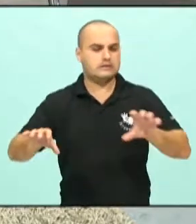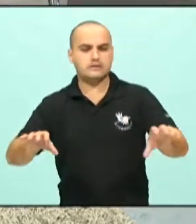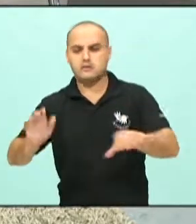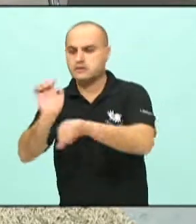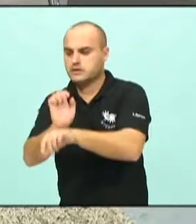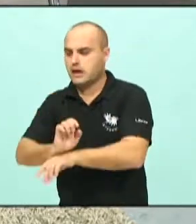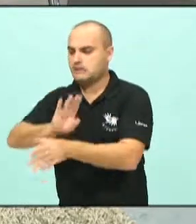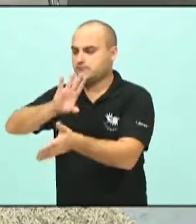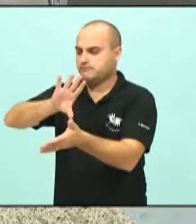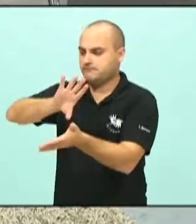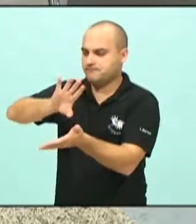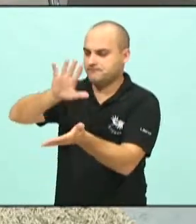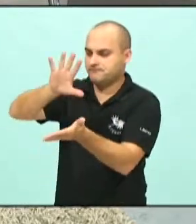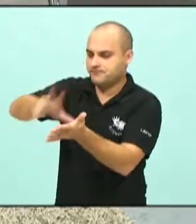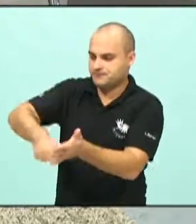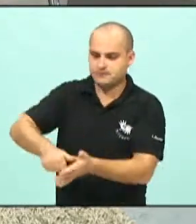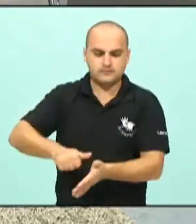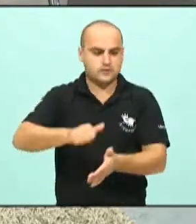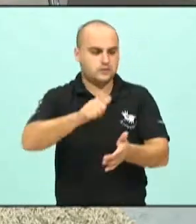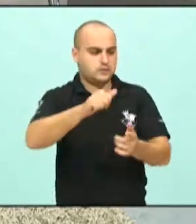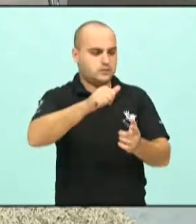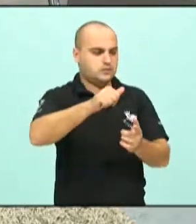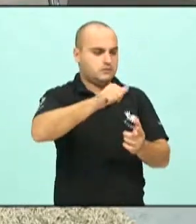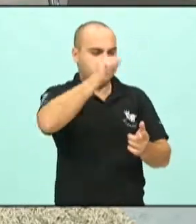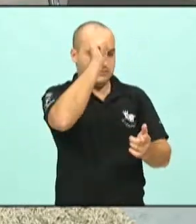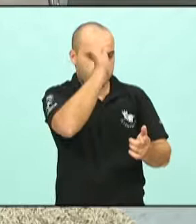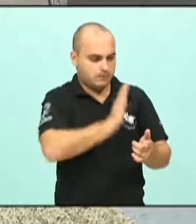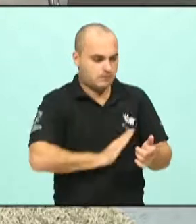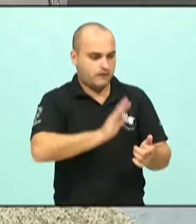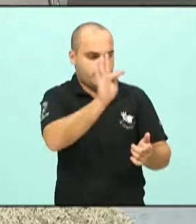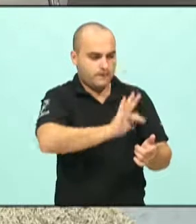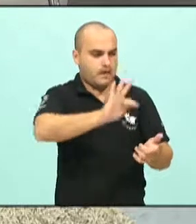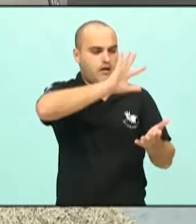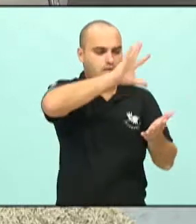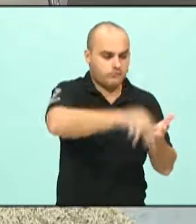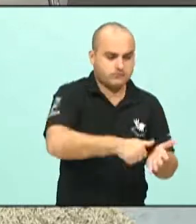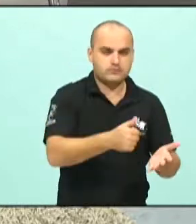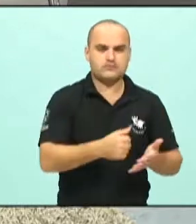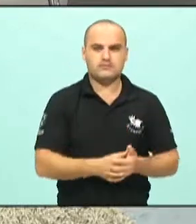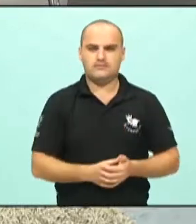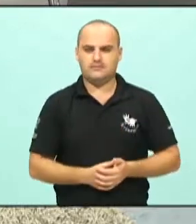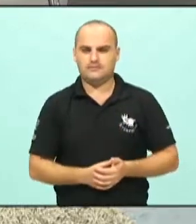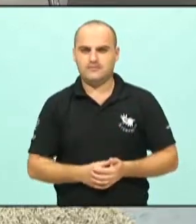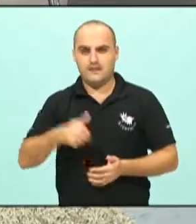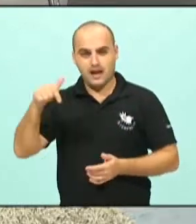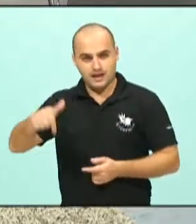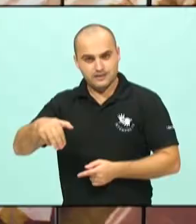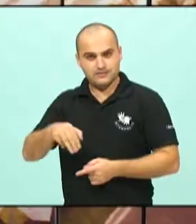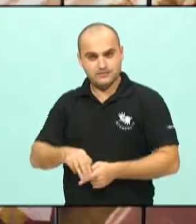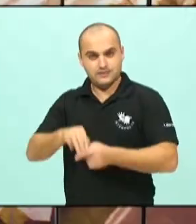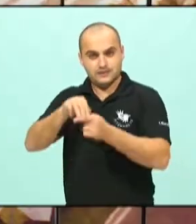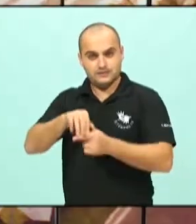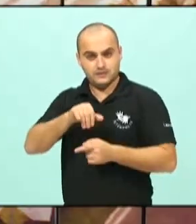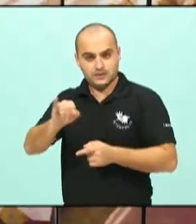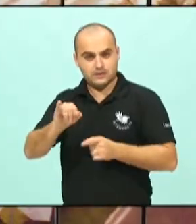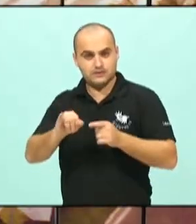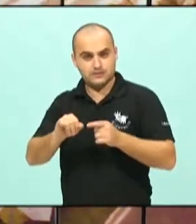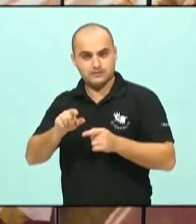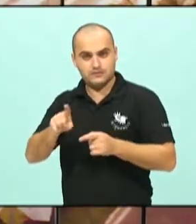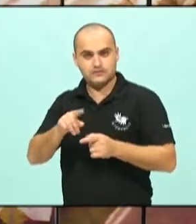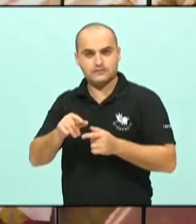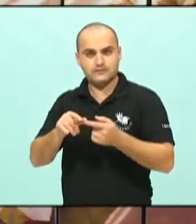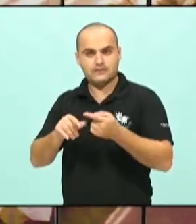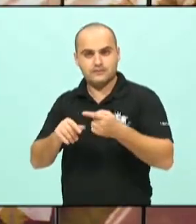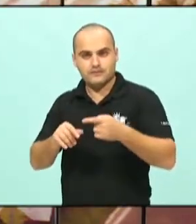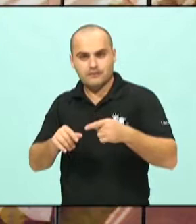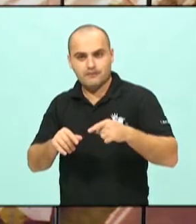tudo, vem a União e tira tudo de Estado. Depois, aqui no município, se você for do partido dos caras, lá em cima e tal, vai lá com um